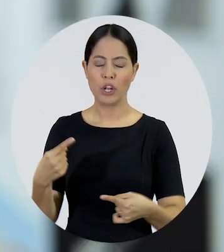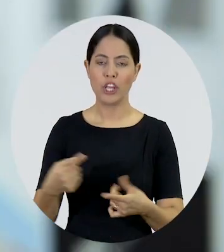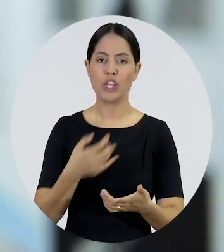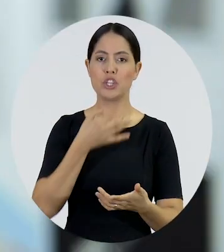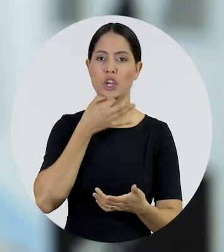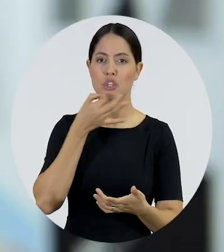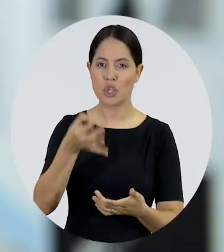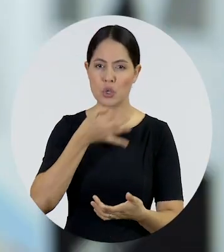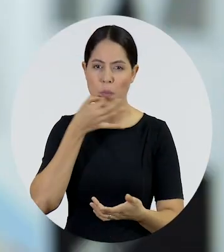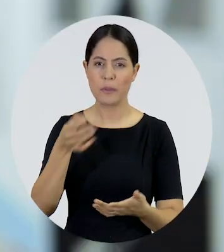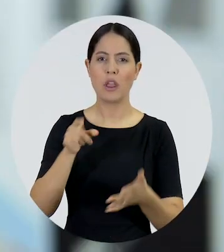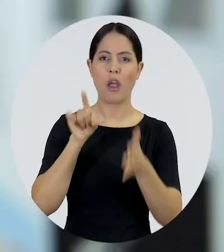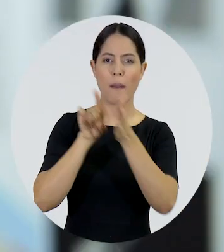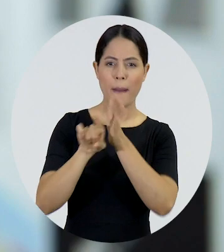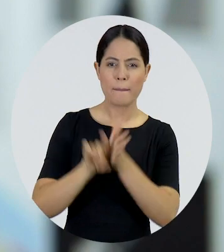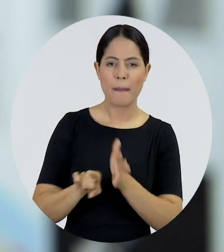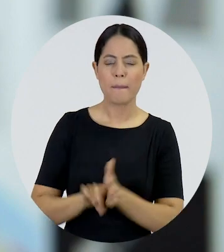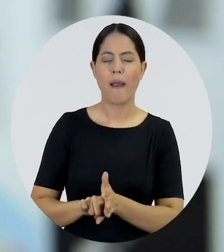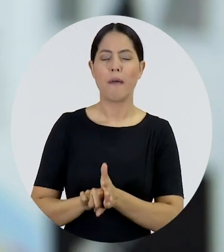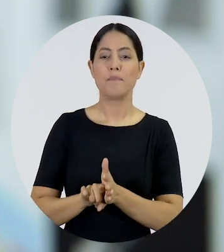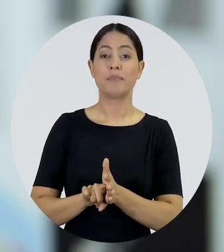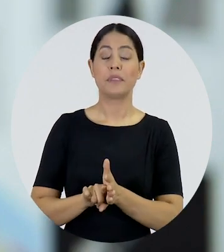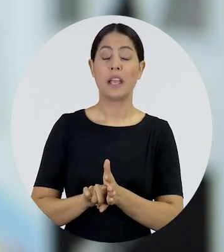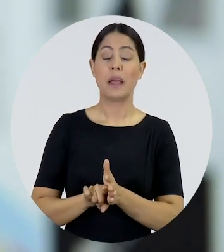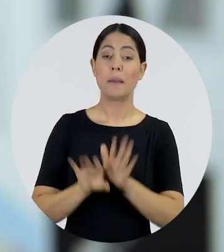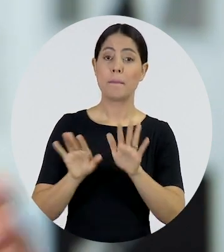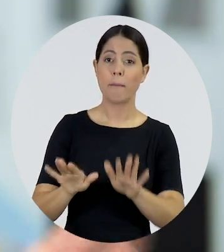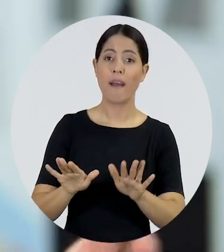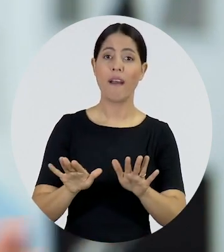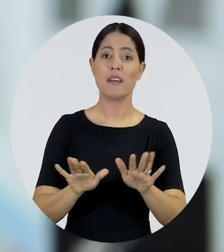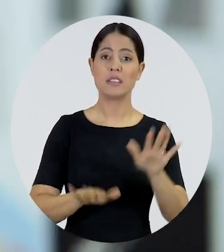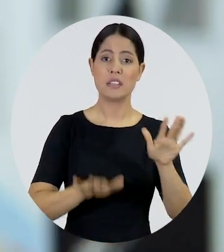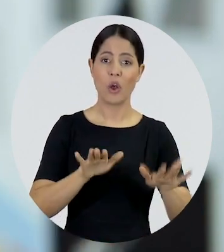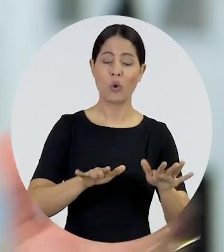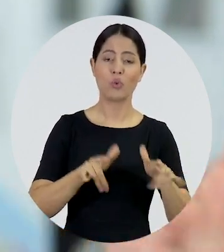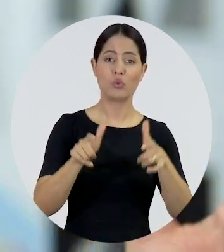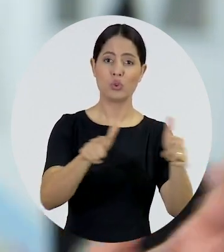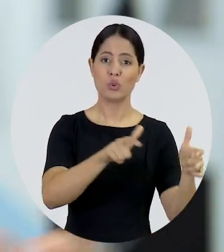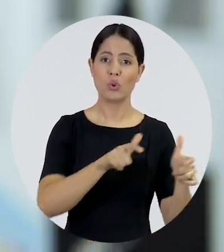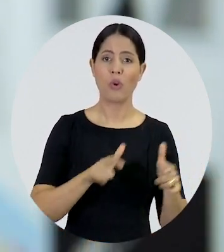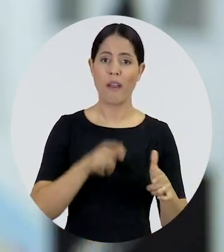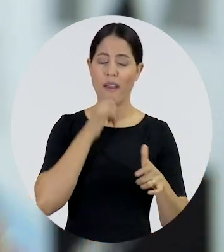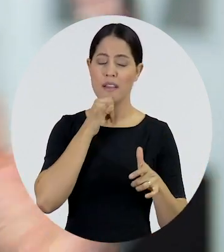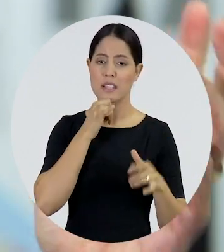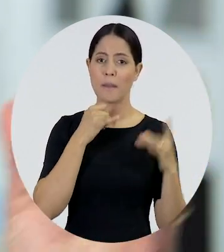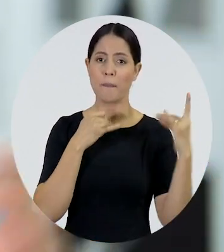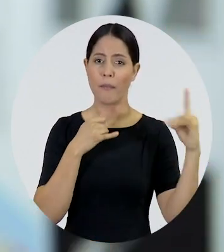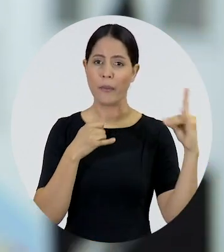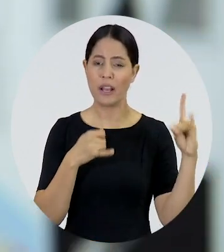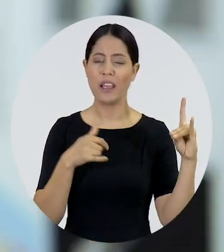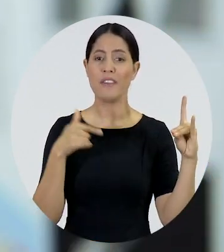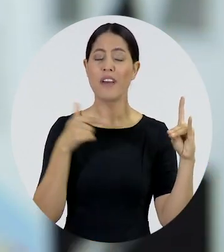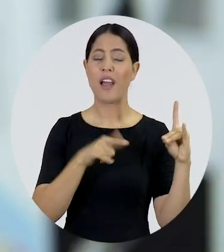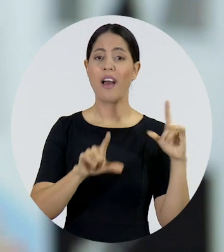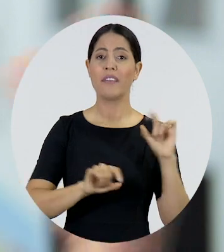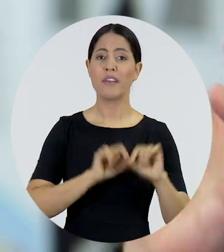questionamentos um pouco. Mas no continente, na Bolívia, houve um processo